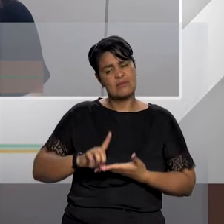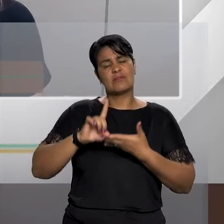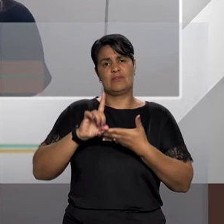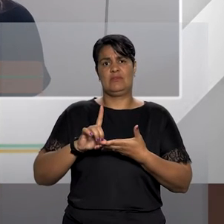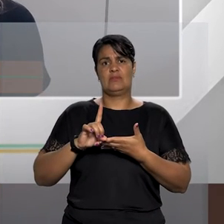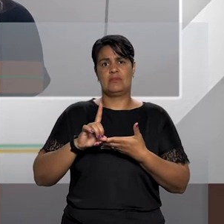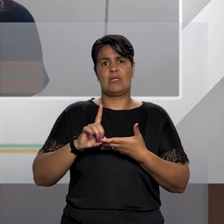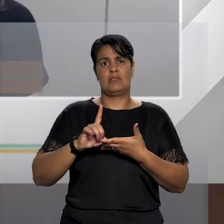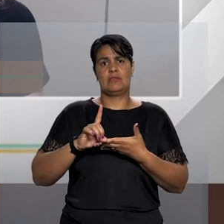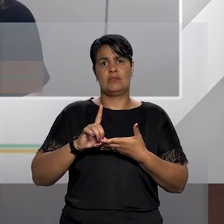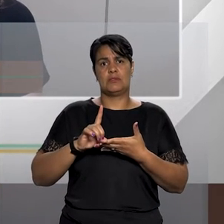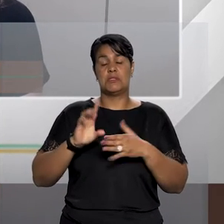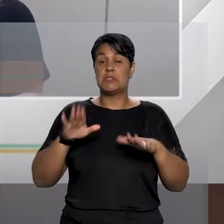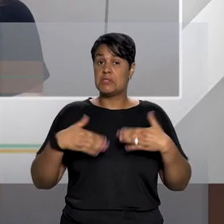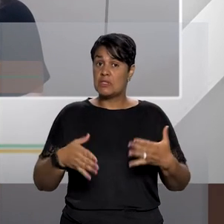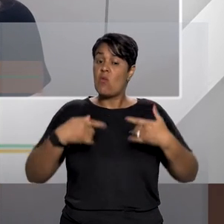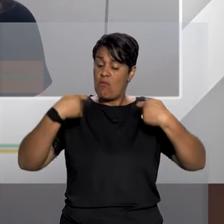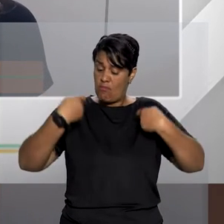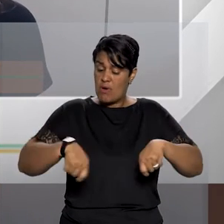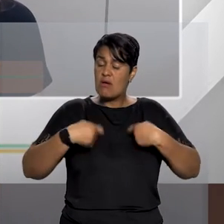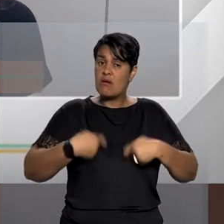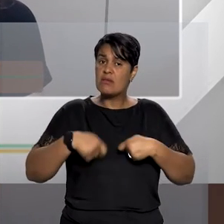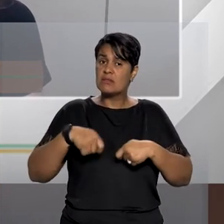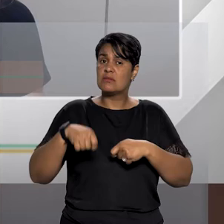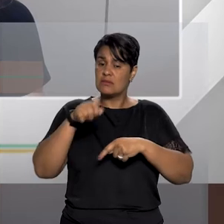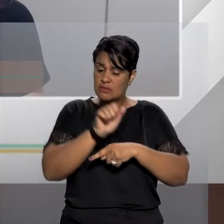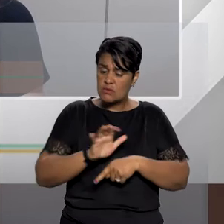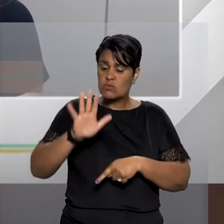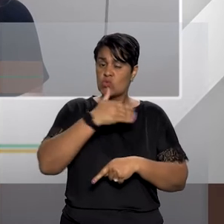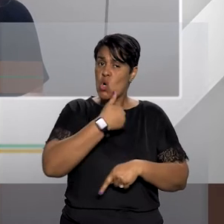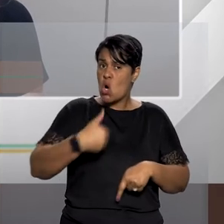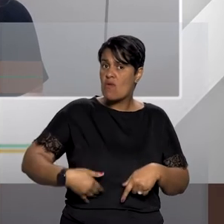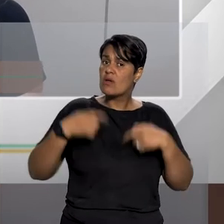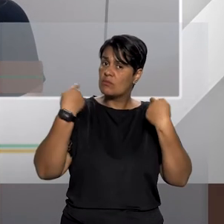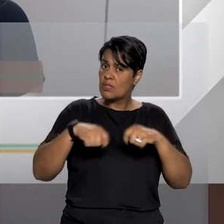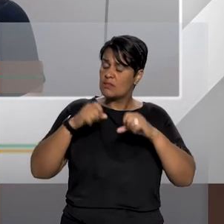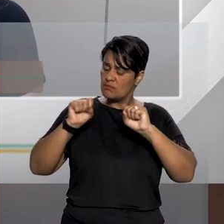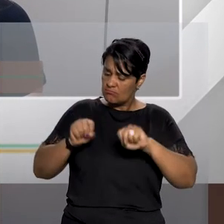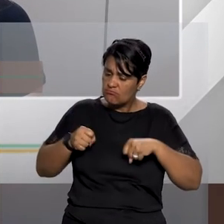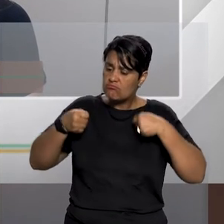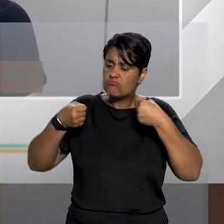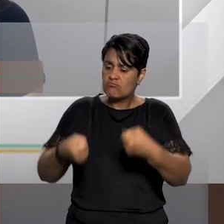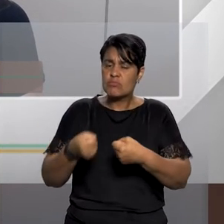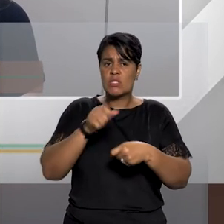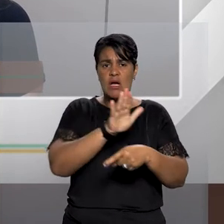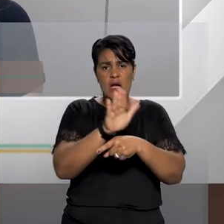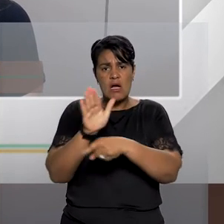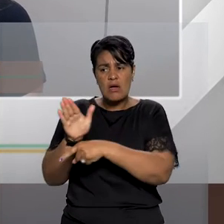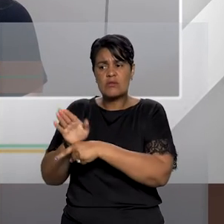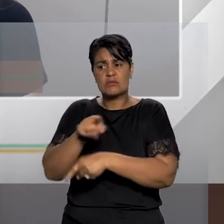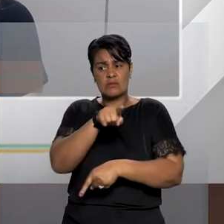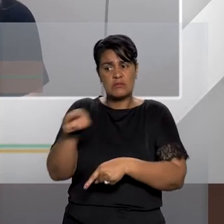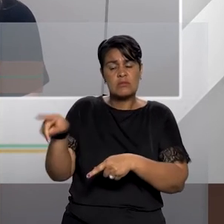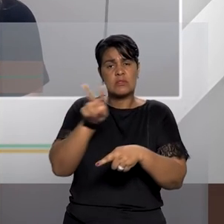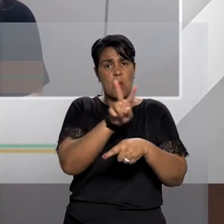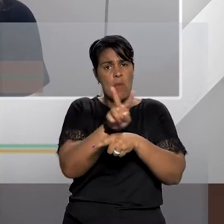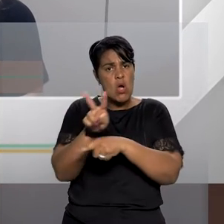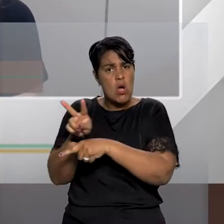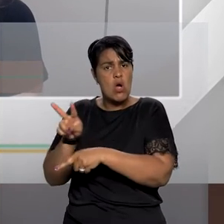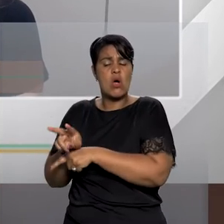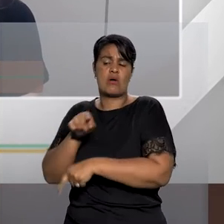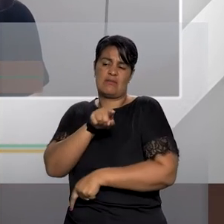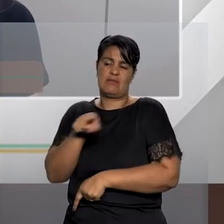quanto é necessário que o Estado atue nesse sentido para que essas pessoas sejam resguardadas dessas